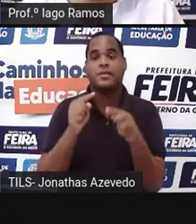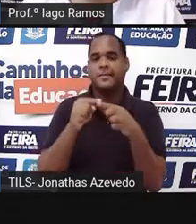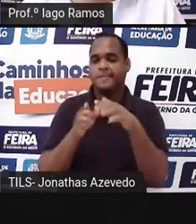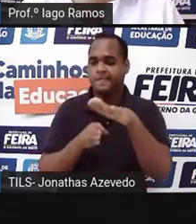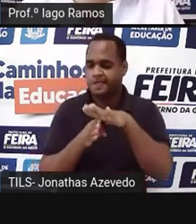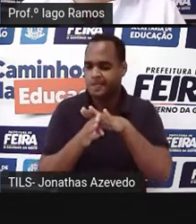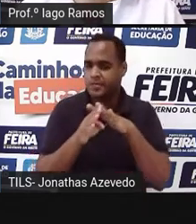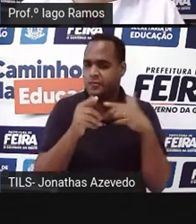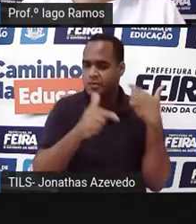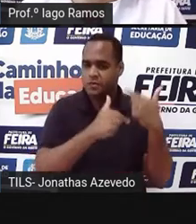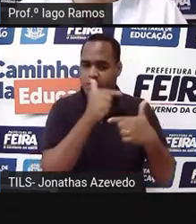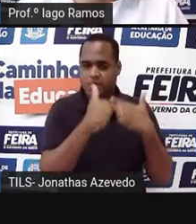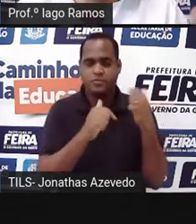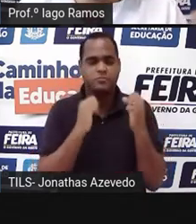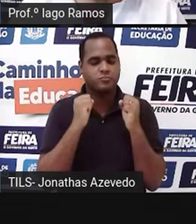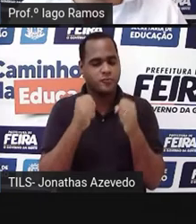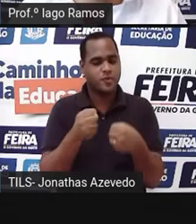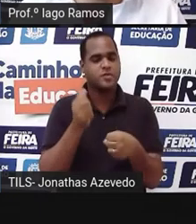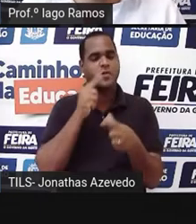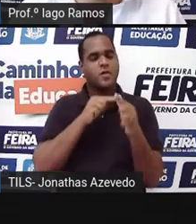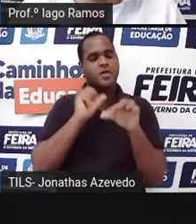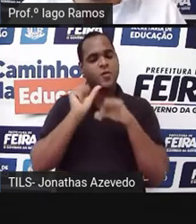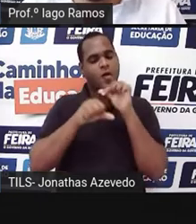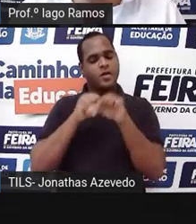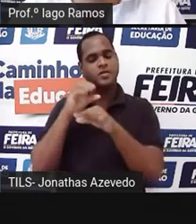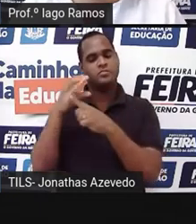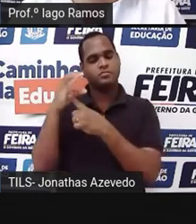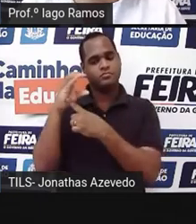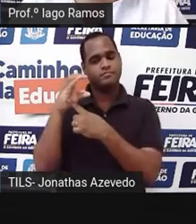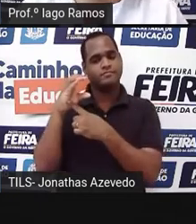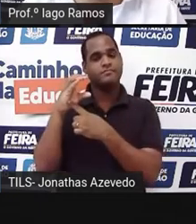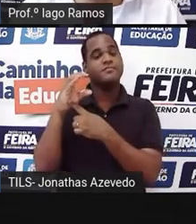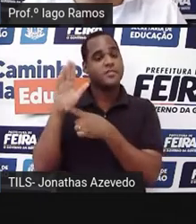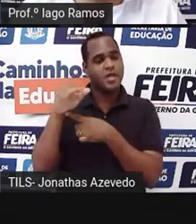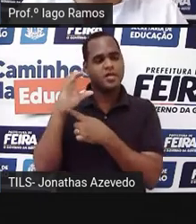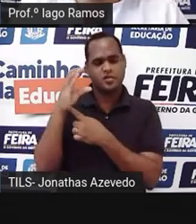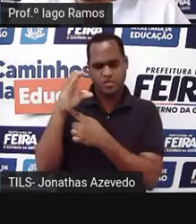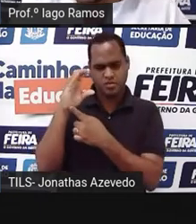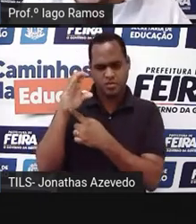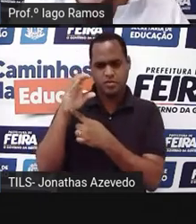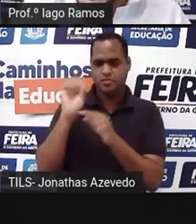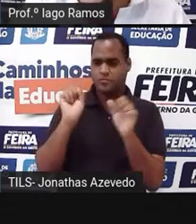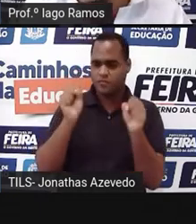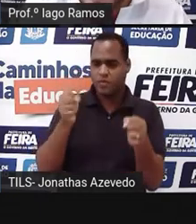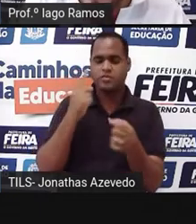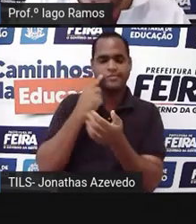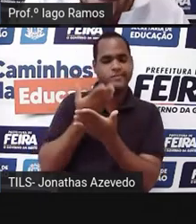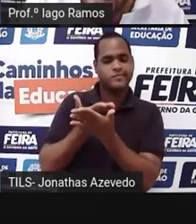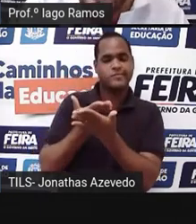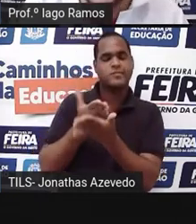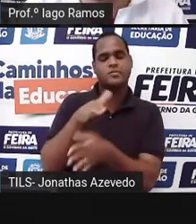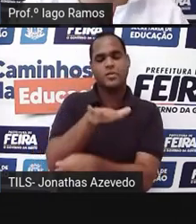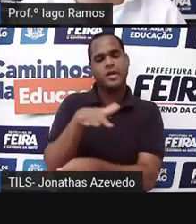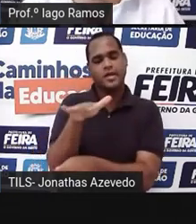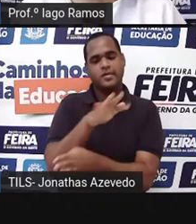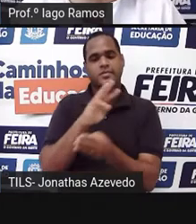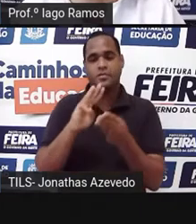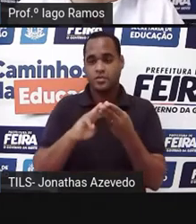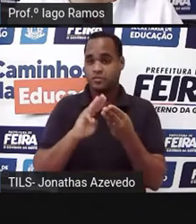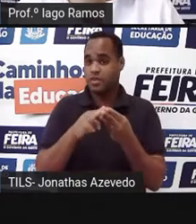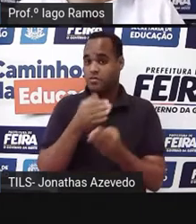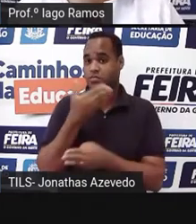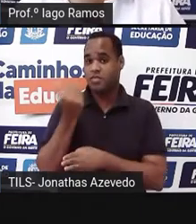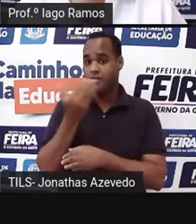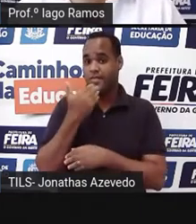no mercado de trabalho, quando ela se torna uma cientista, uma cientista que estuda matemática, olha só que coisa